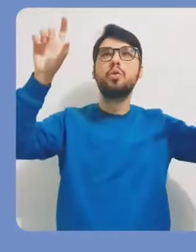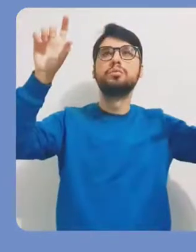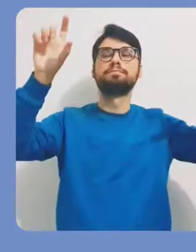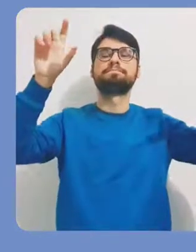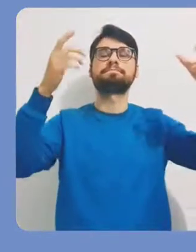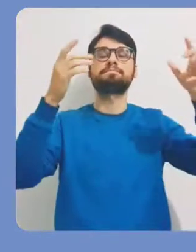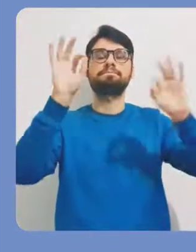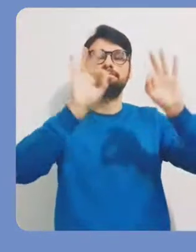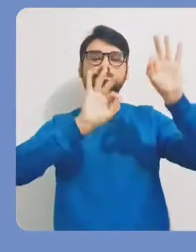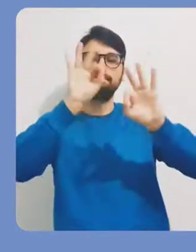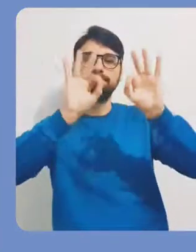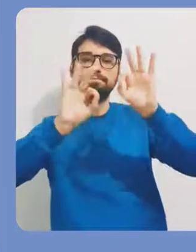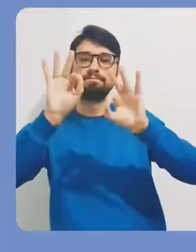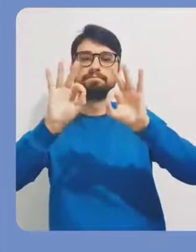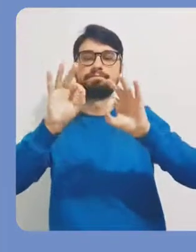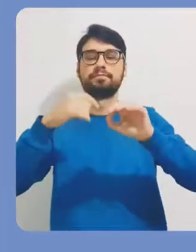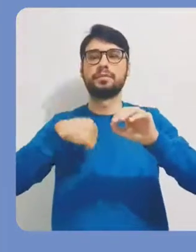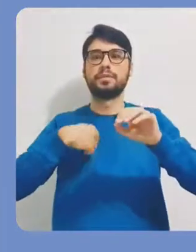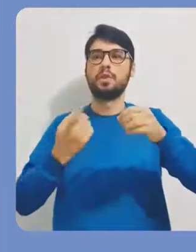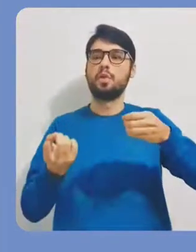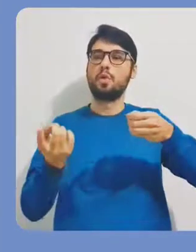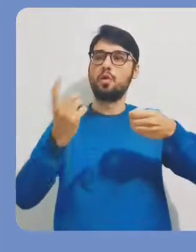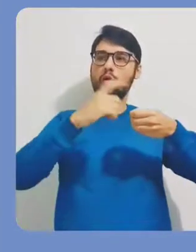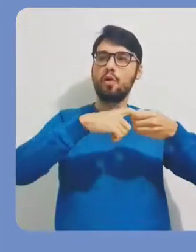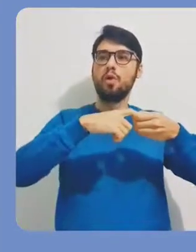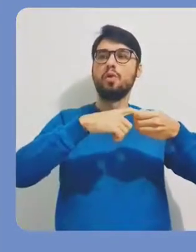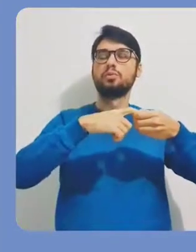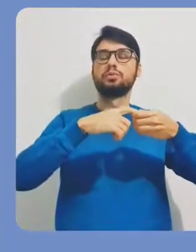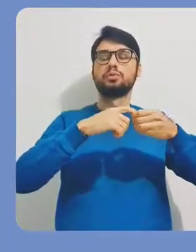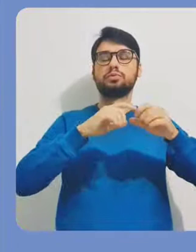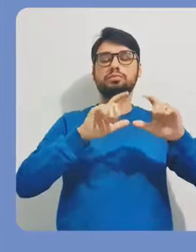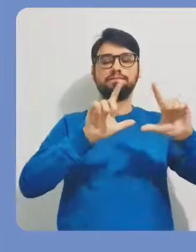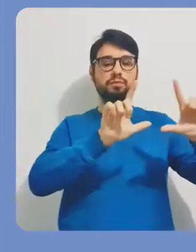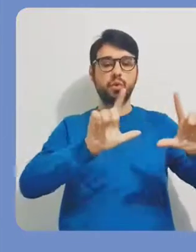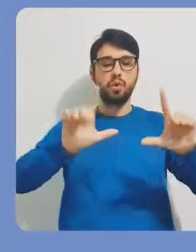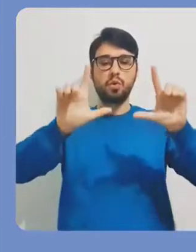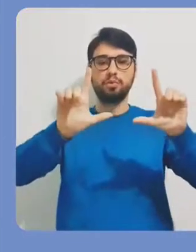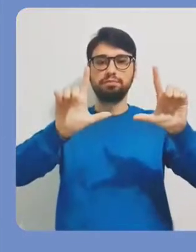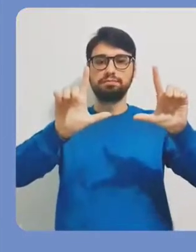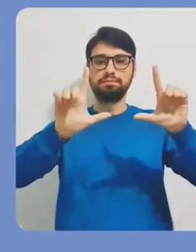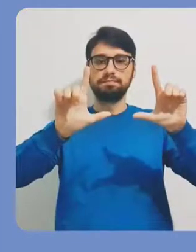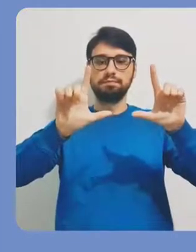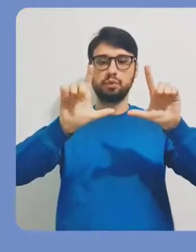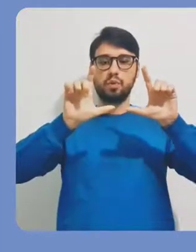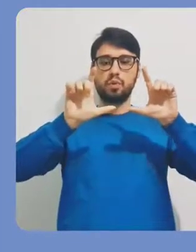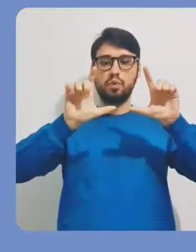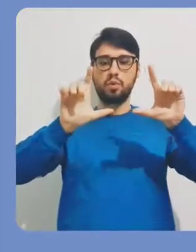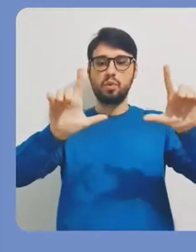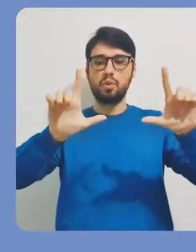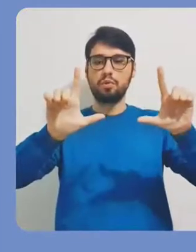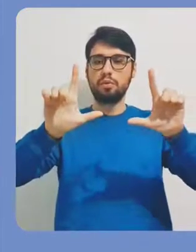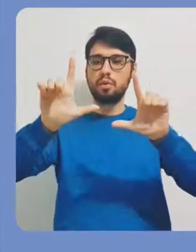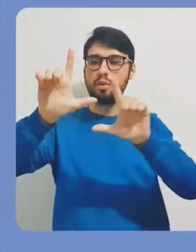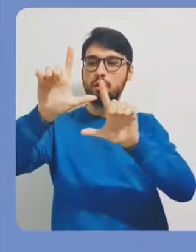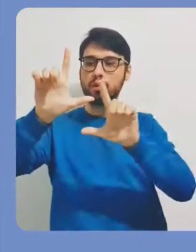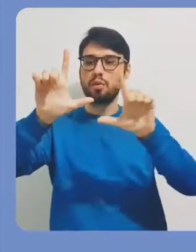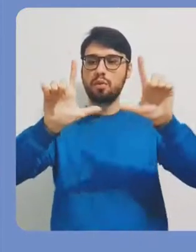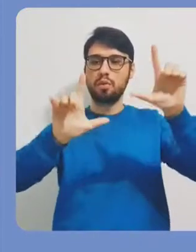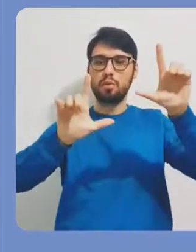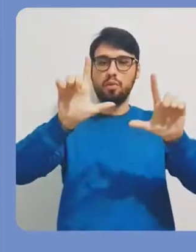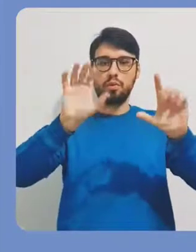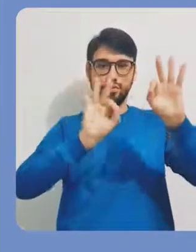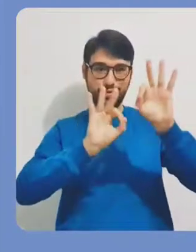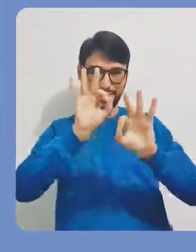para aparecer aqui no topo do meu site. Novamente, eu preciso editar aqui as opções de recorte. Nesse caso, a minha